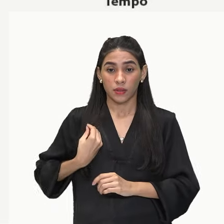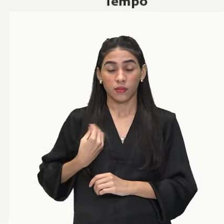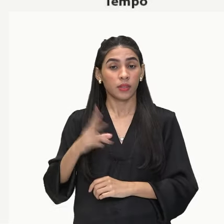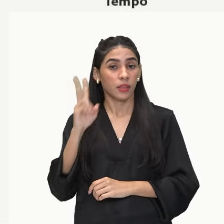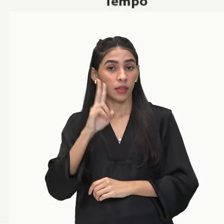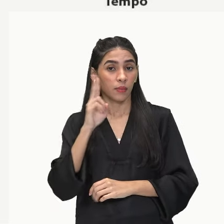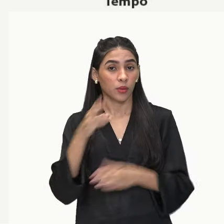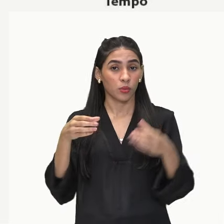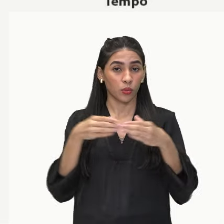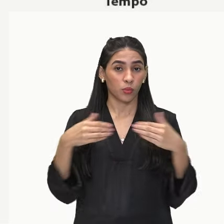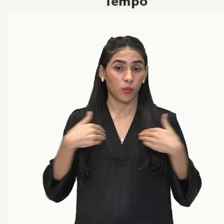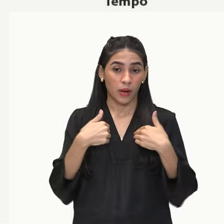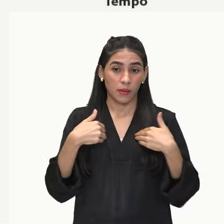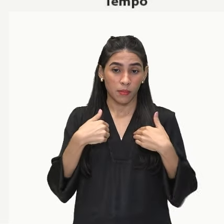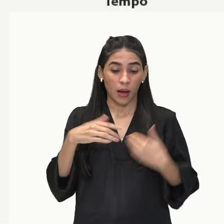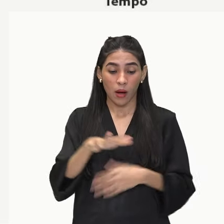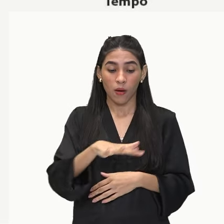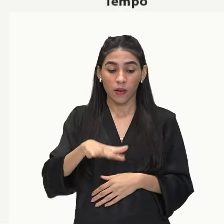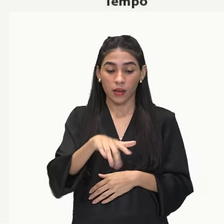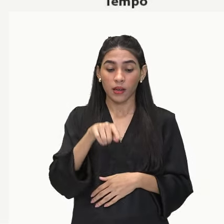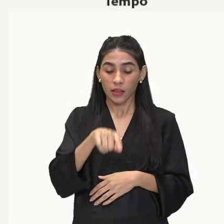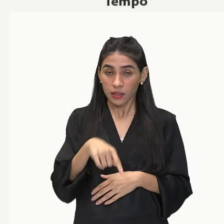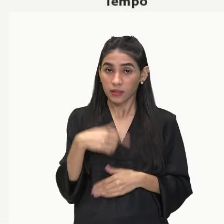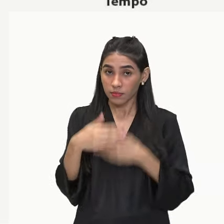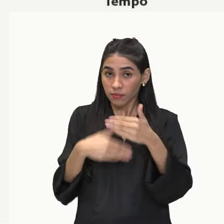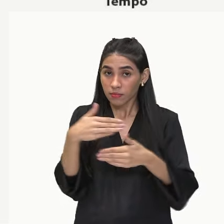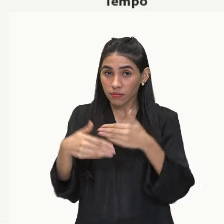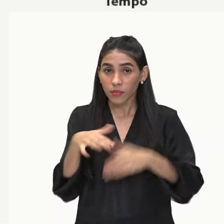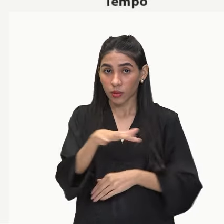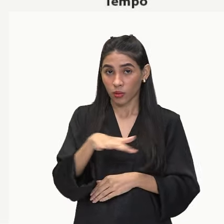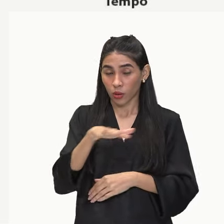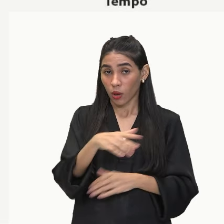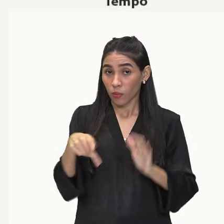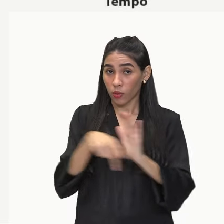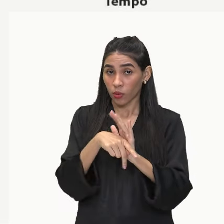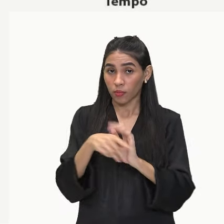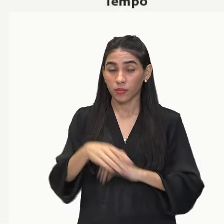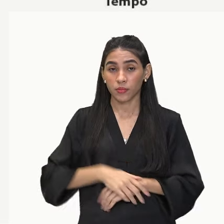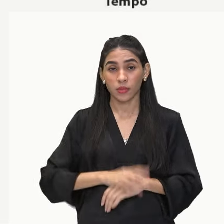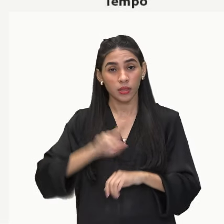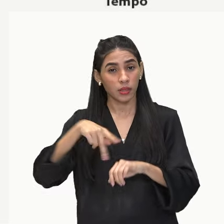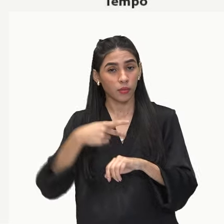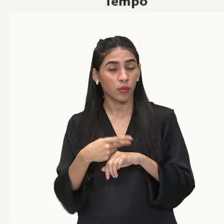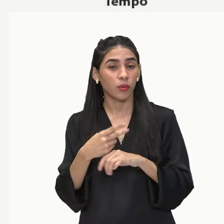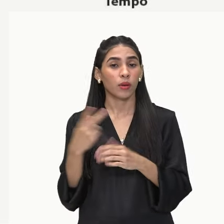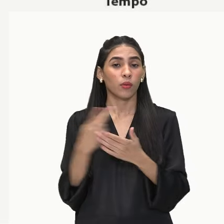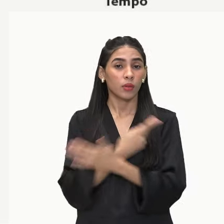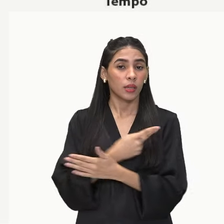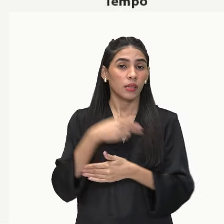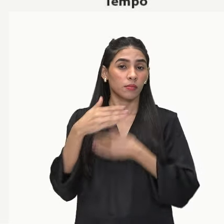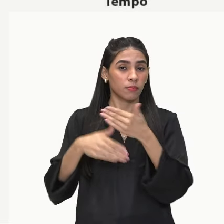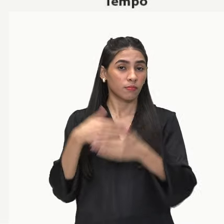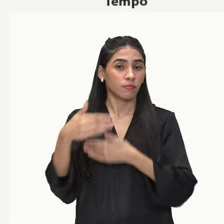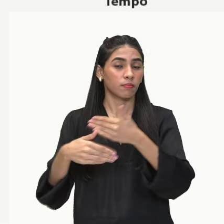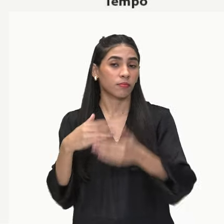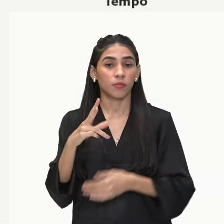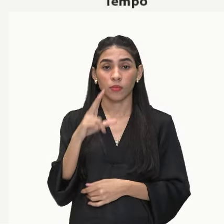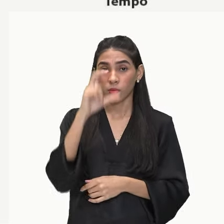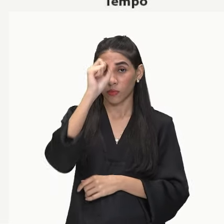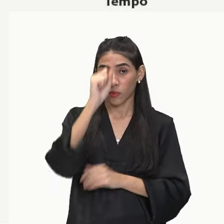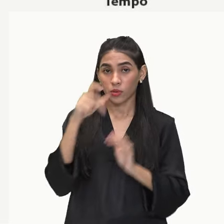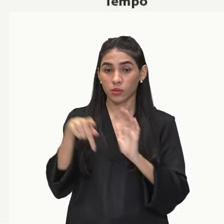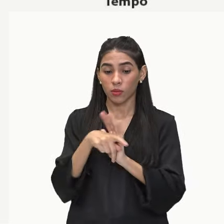indivíduo está ali, crescendo em determinado ambiente. E aí, acontece um processo de resistência